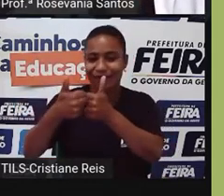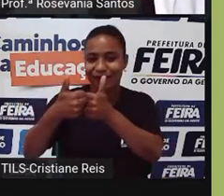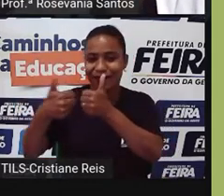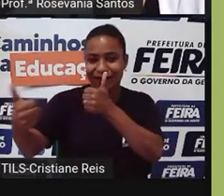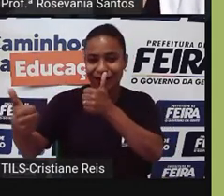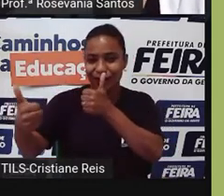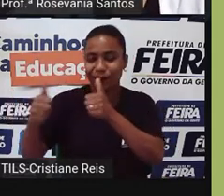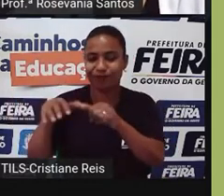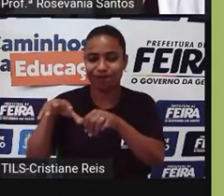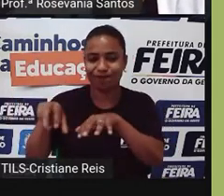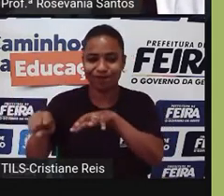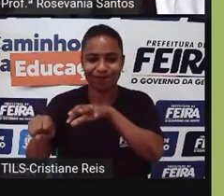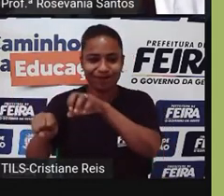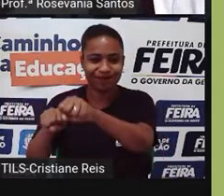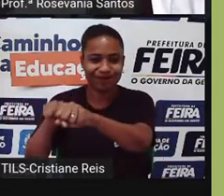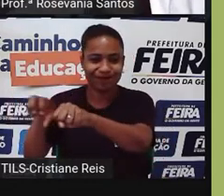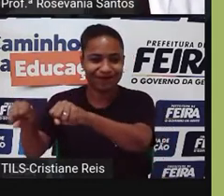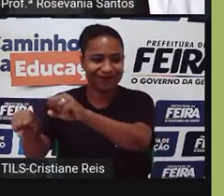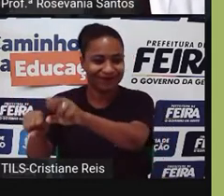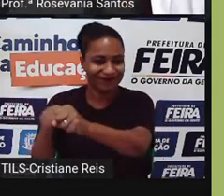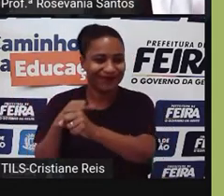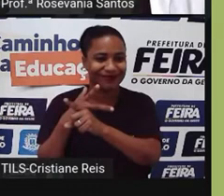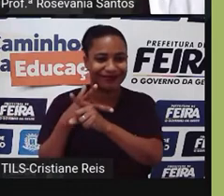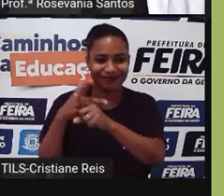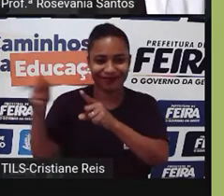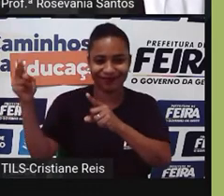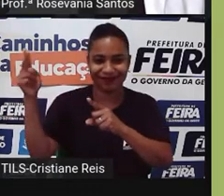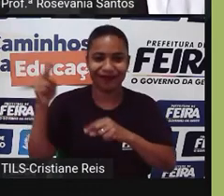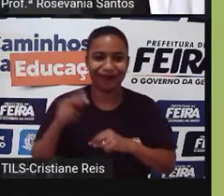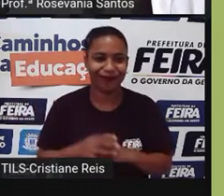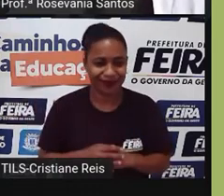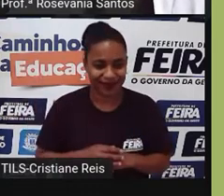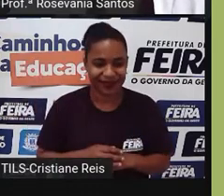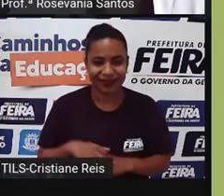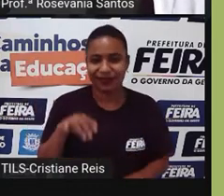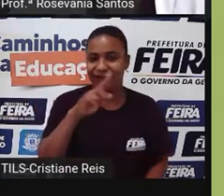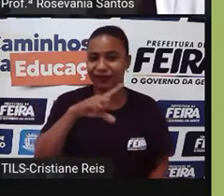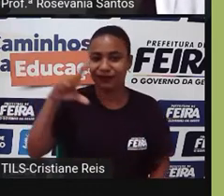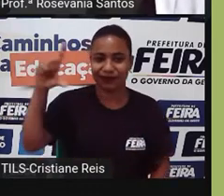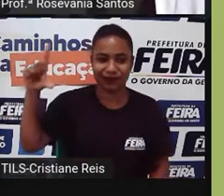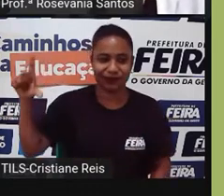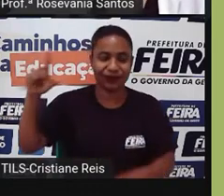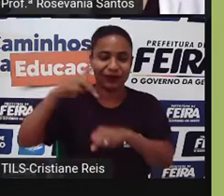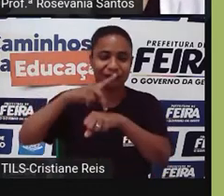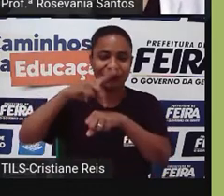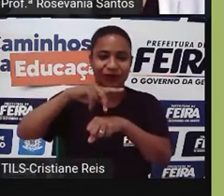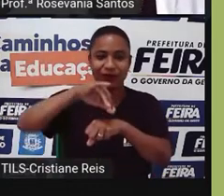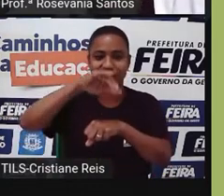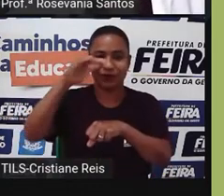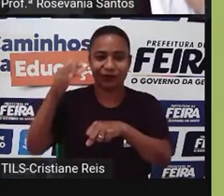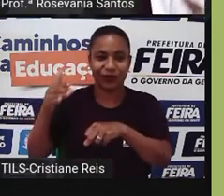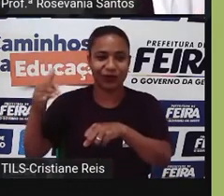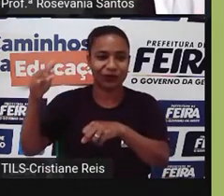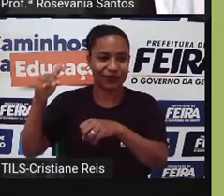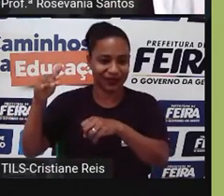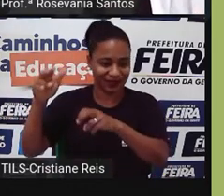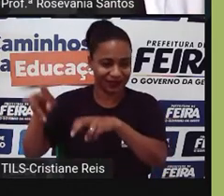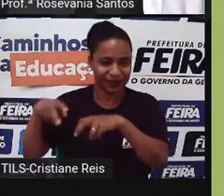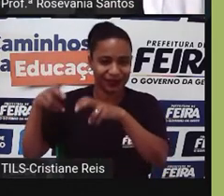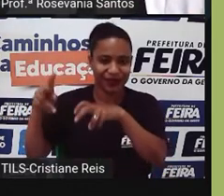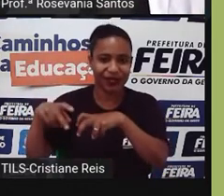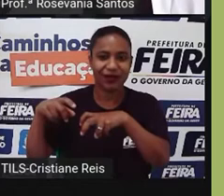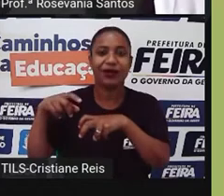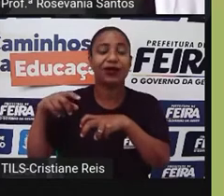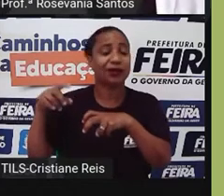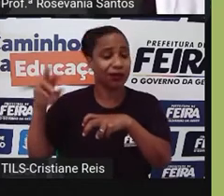o que que aconteceu? Ela resolveu conquistar as terras ao leste dos Montes Rurais, e aí cada conflito desse foi anexando